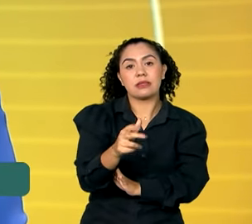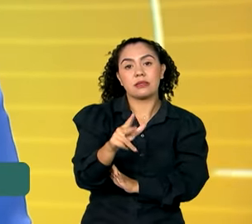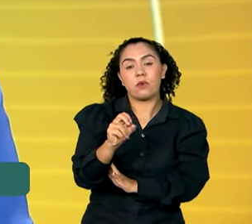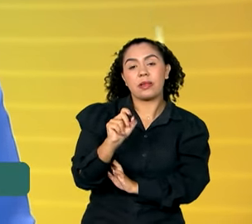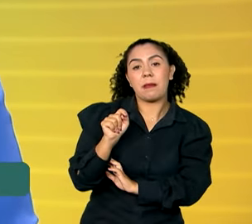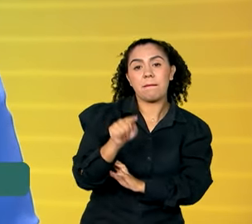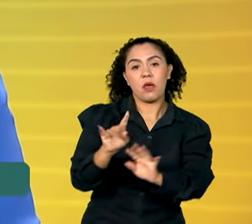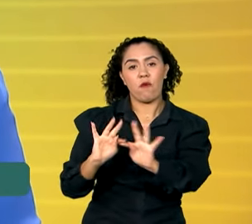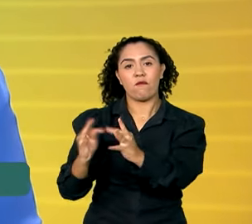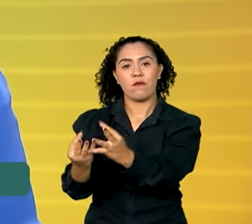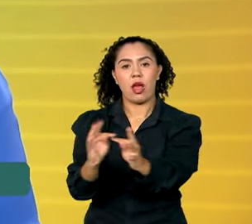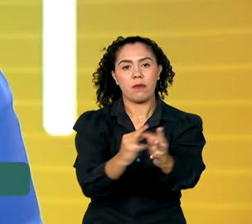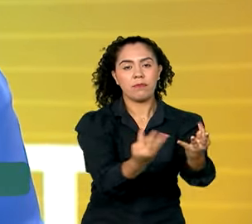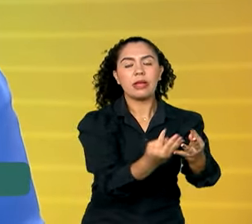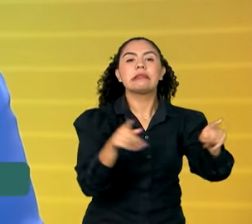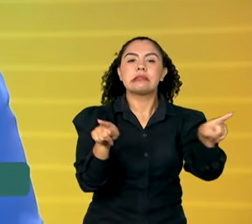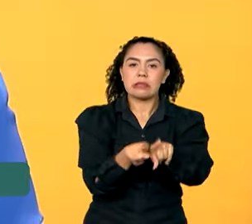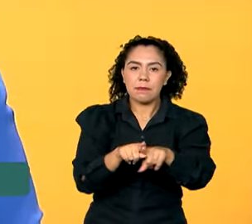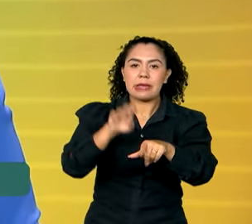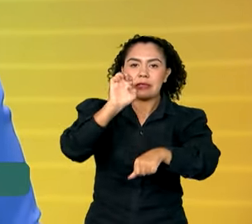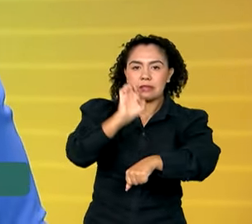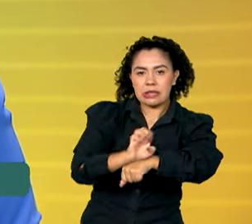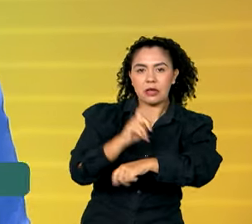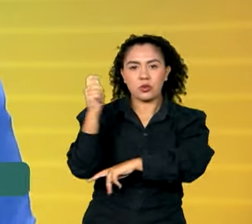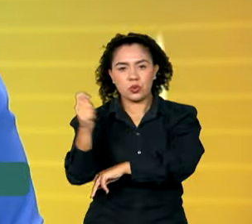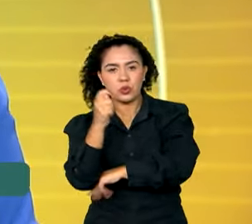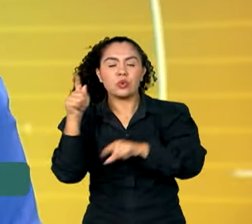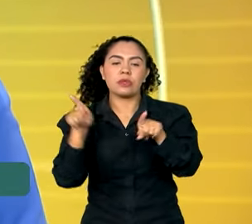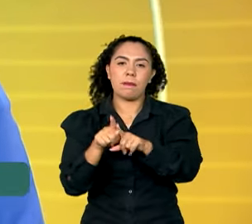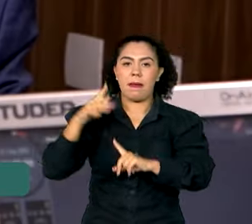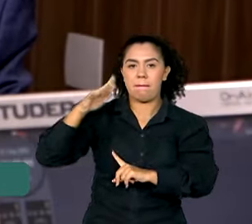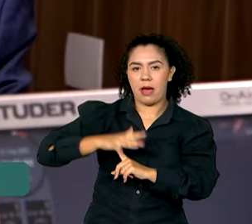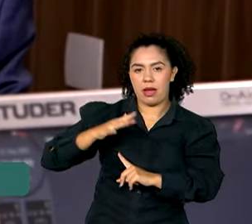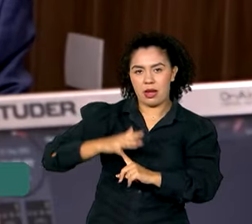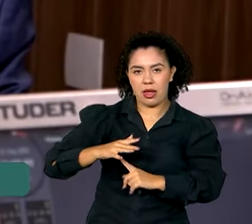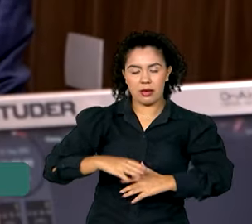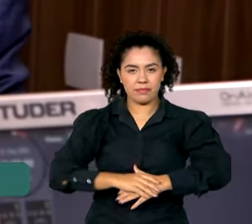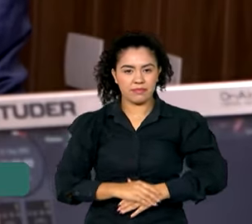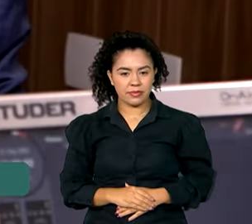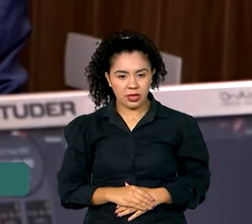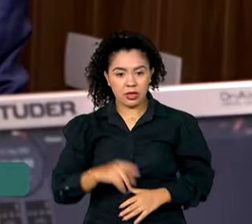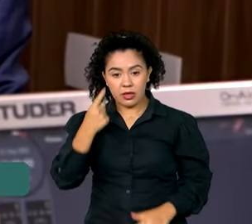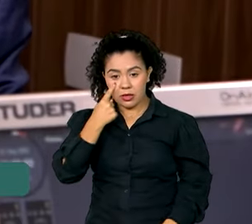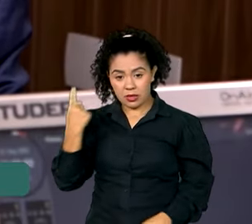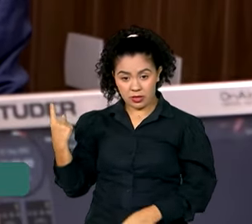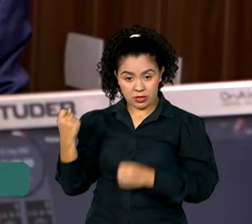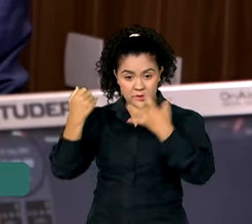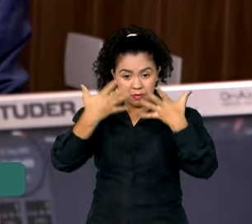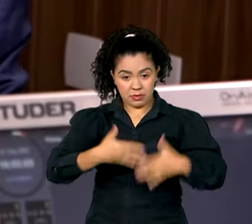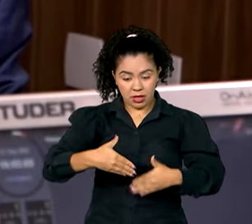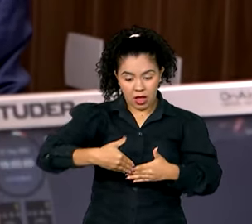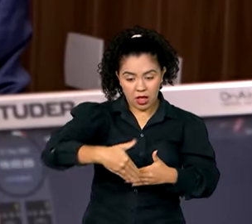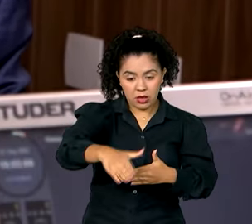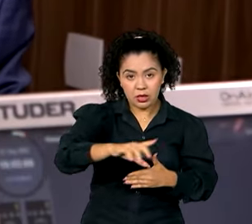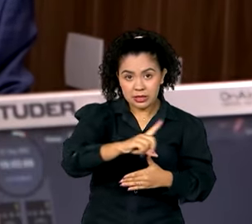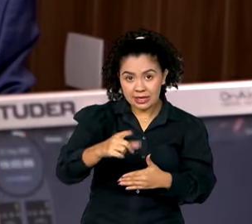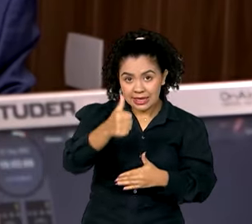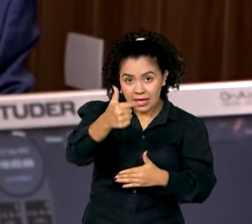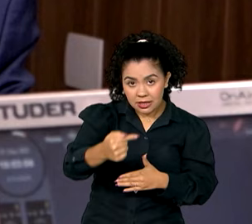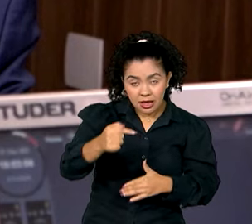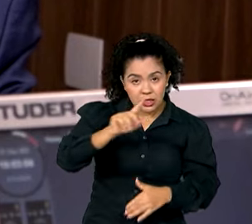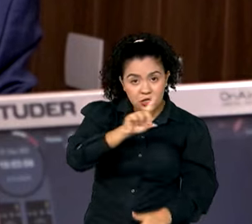famílias, incluindo os estados do Rio Grande do Sul e do Paraná. No próximo dia 17, terça-feira,